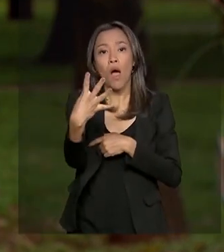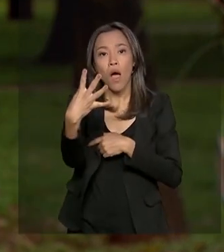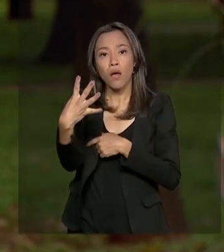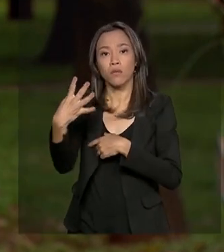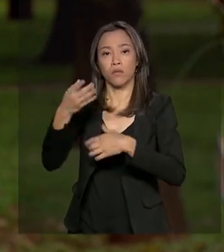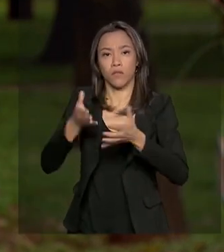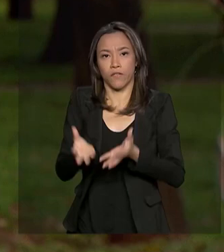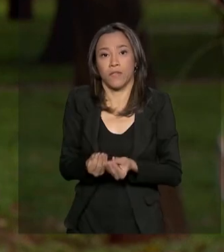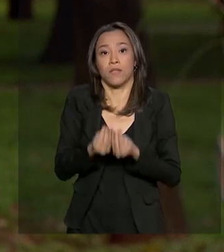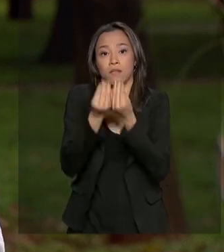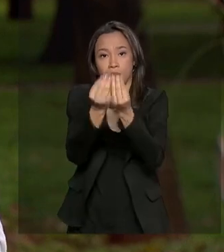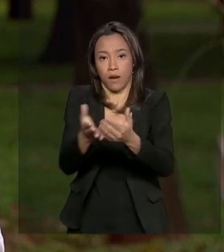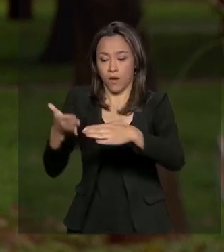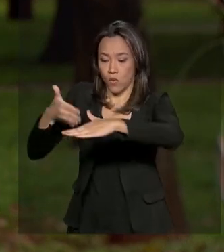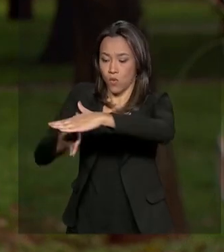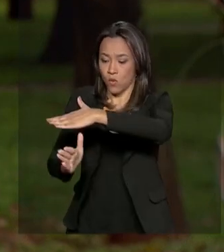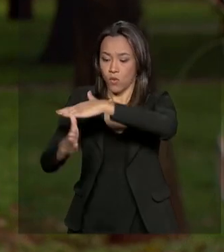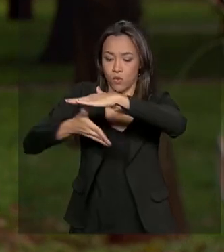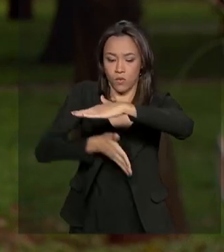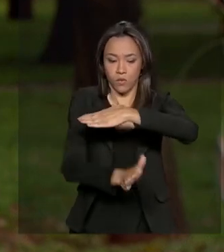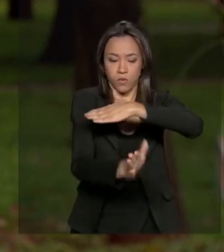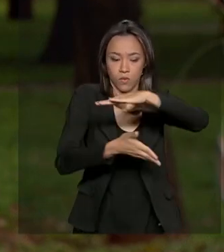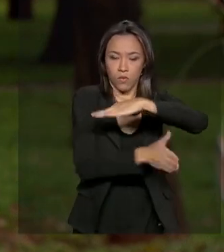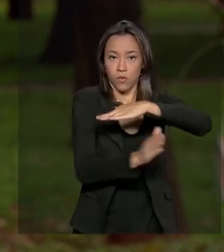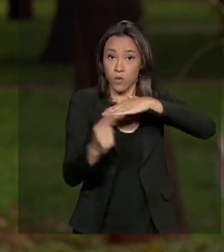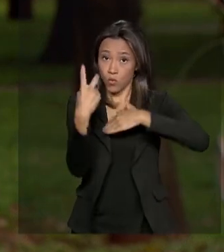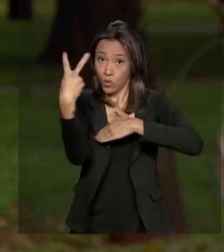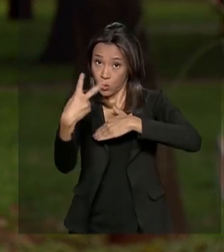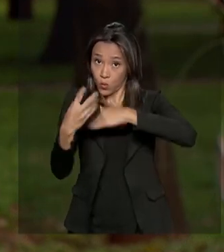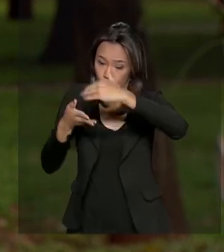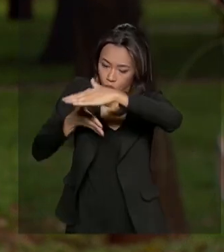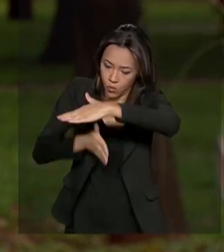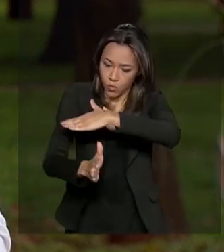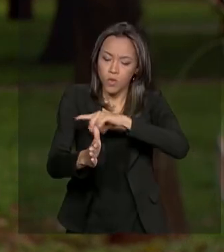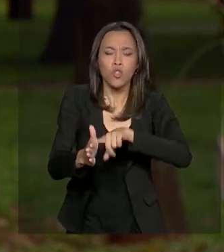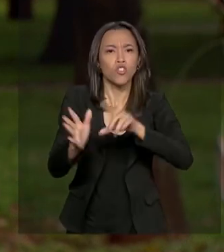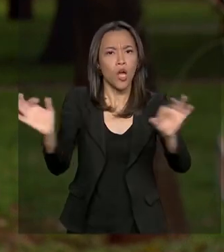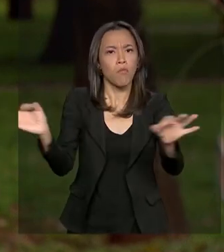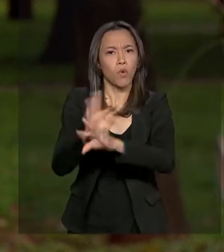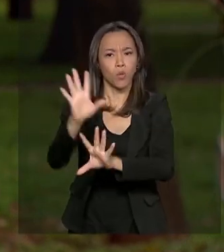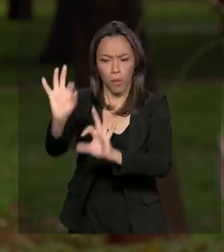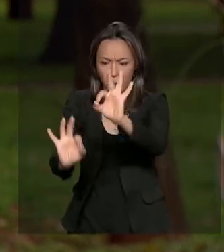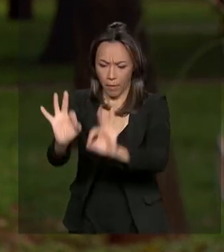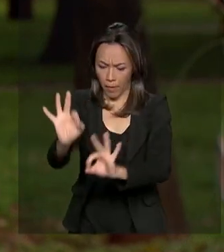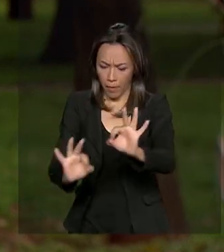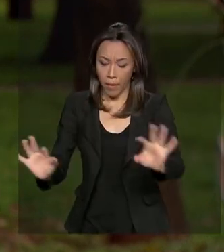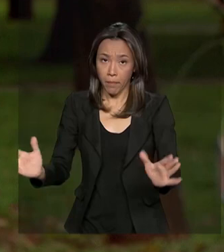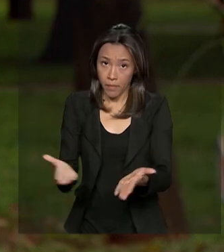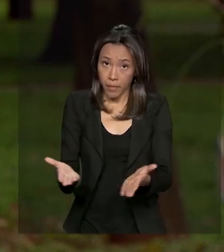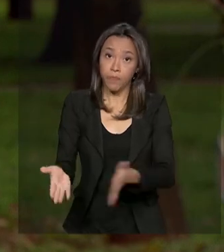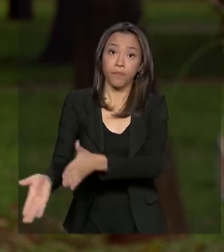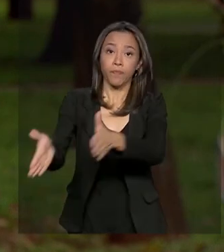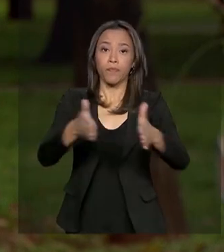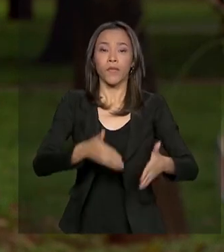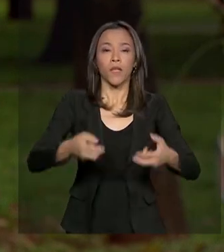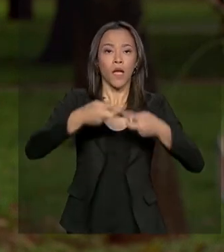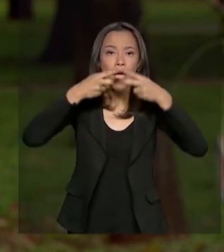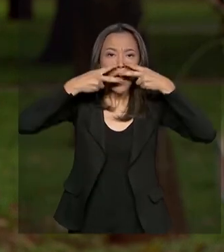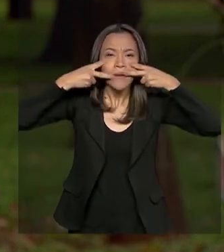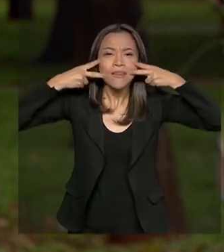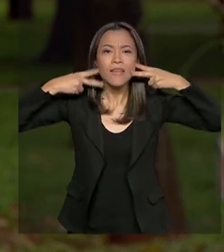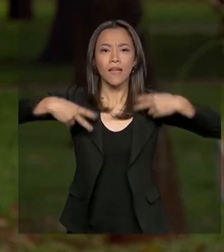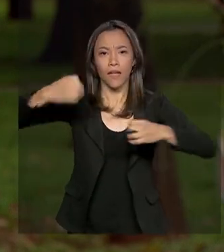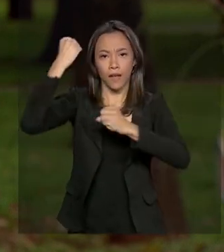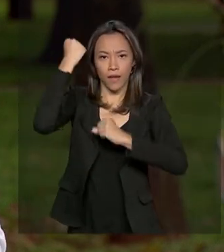entregues no programa de desenvolvimento de submarinos, entrou na fase final de montagem. Já ao Exército foram entregues